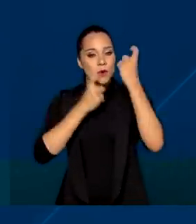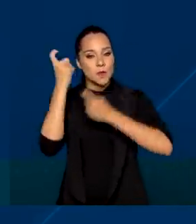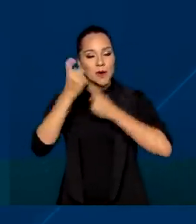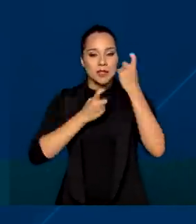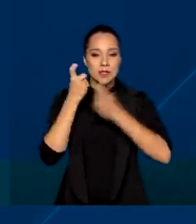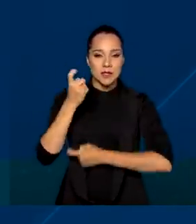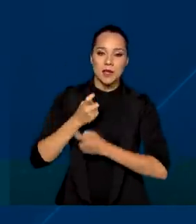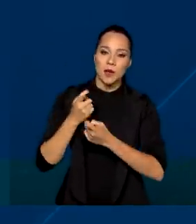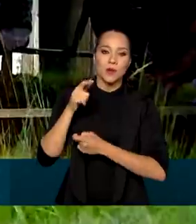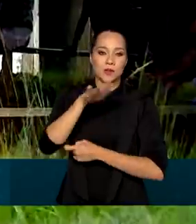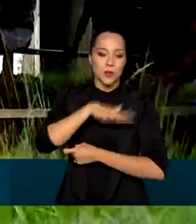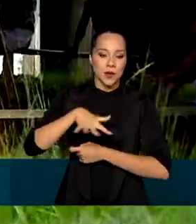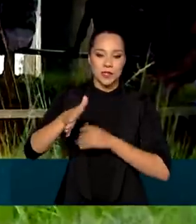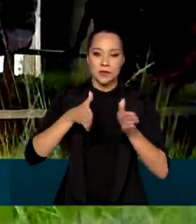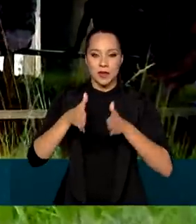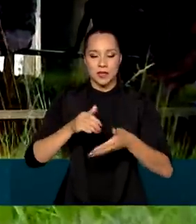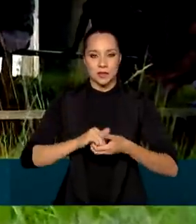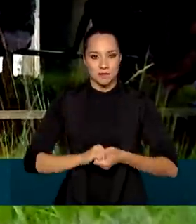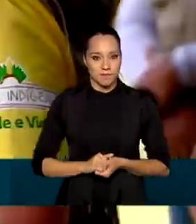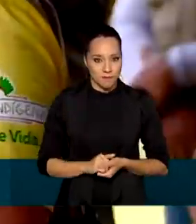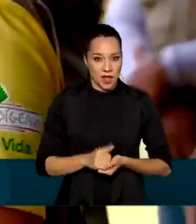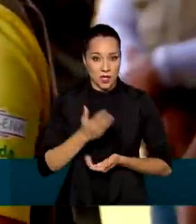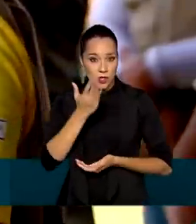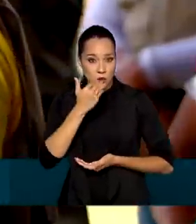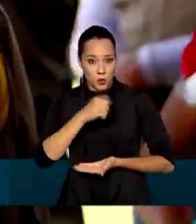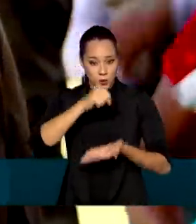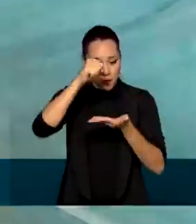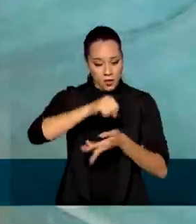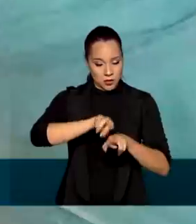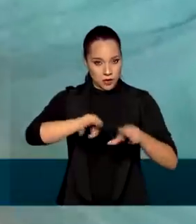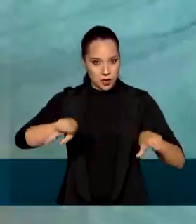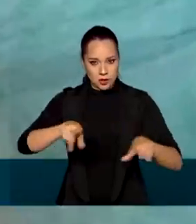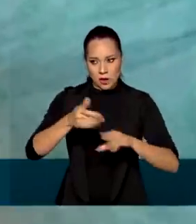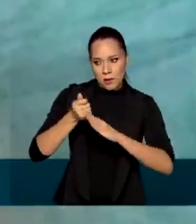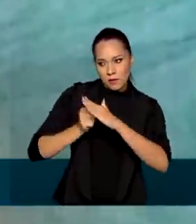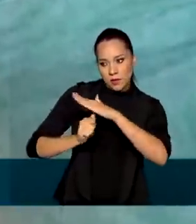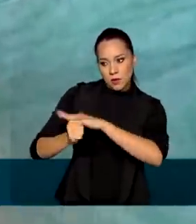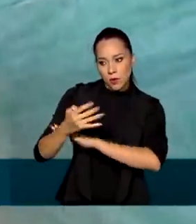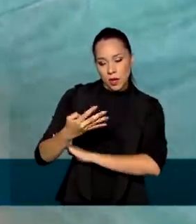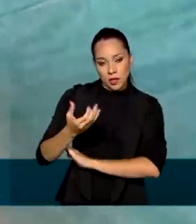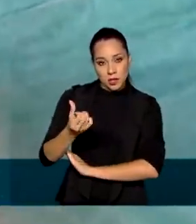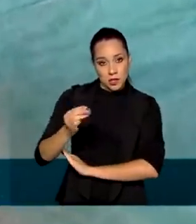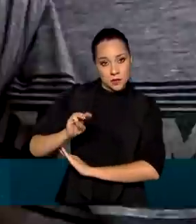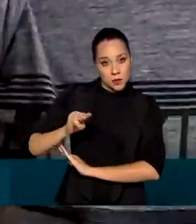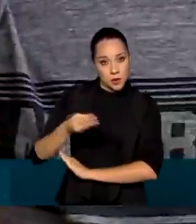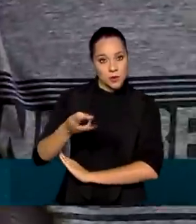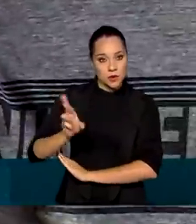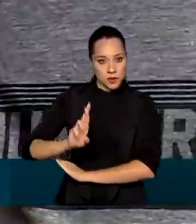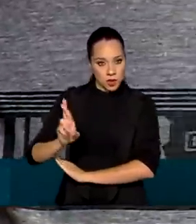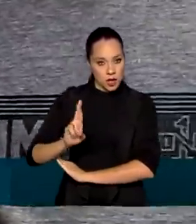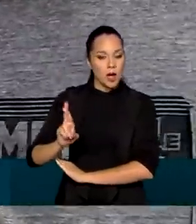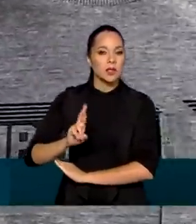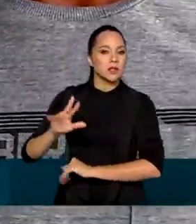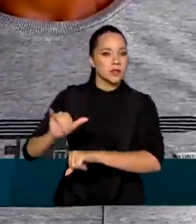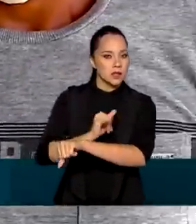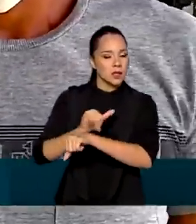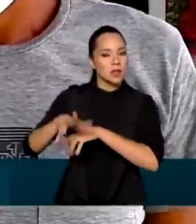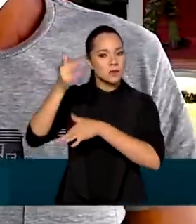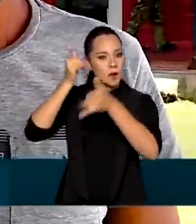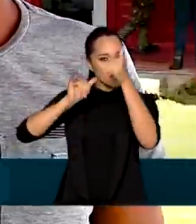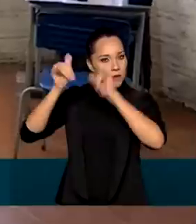nossa FUNAI sobre essa fase. Além das cestas básicas, a FUNAI investiu 46 milhões de reais em ações